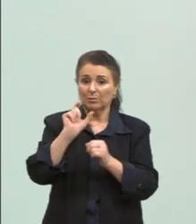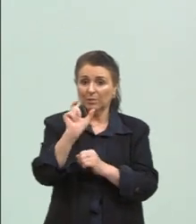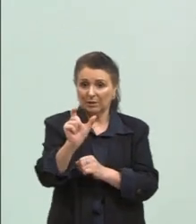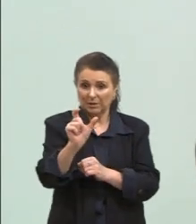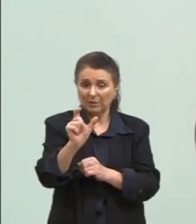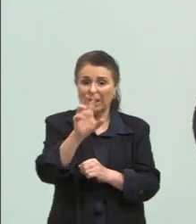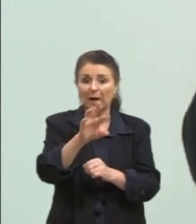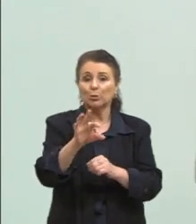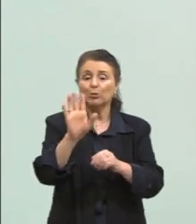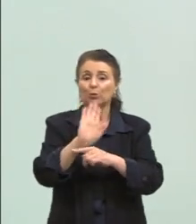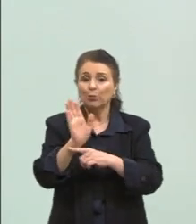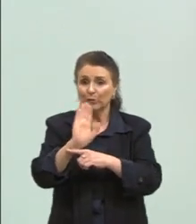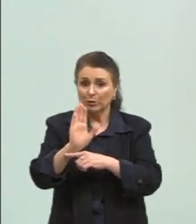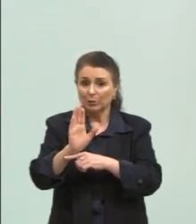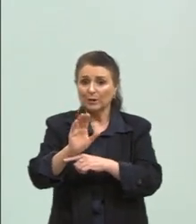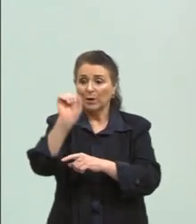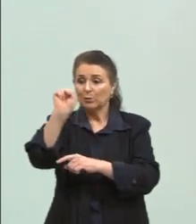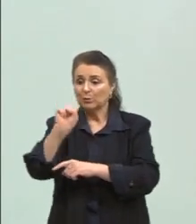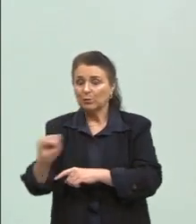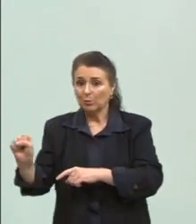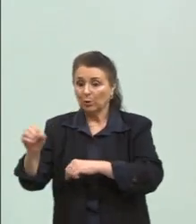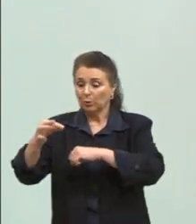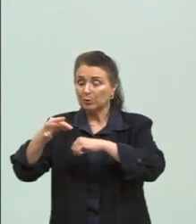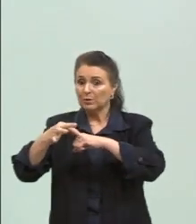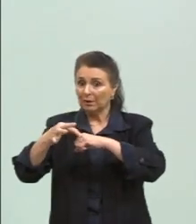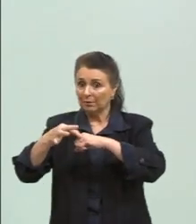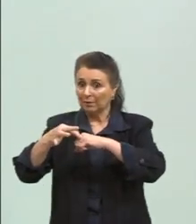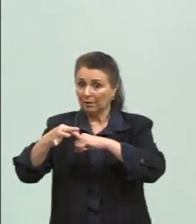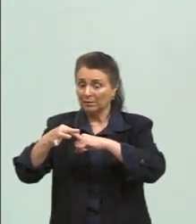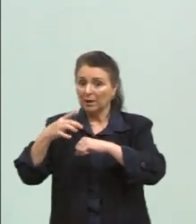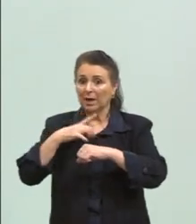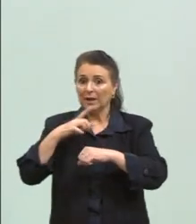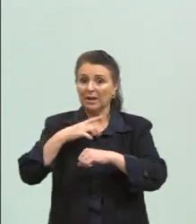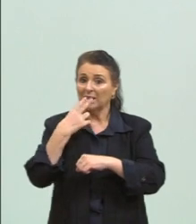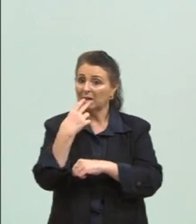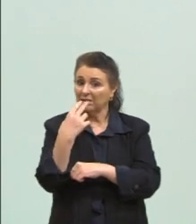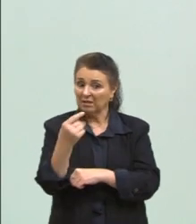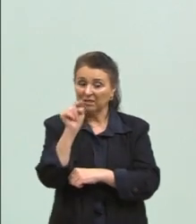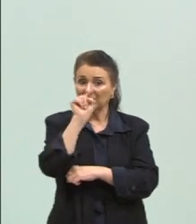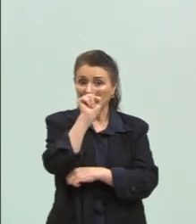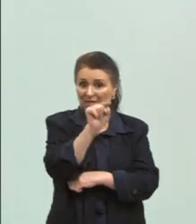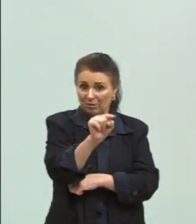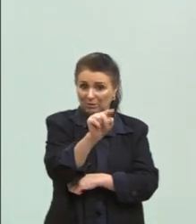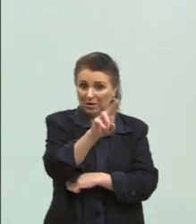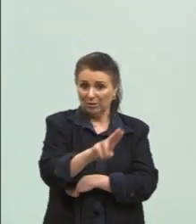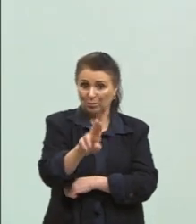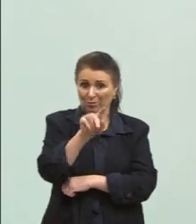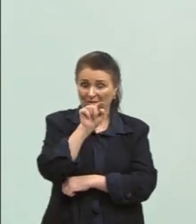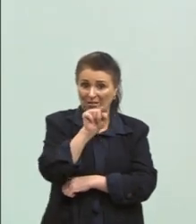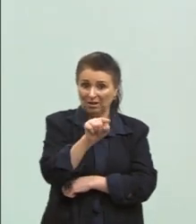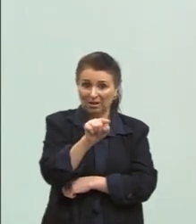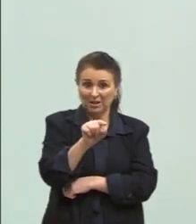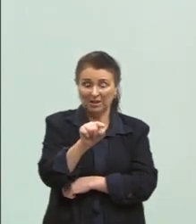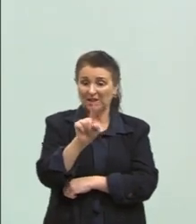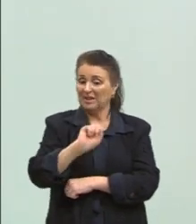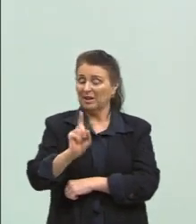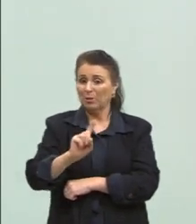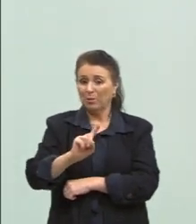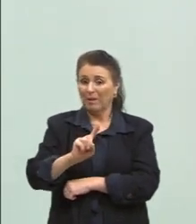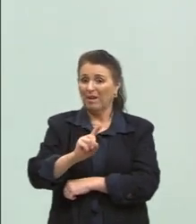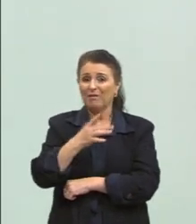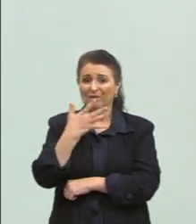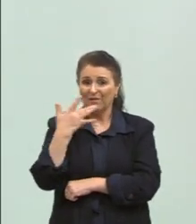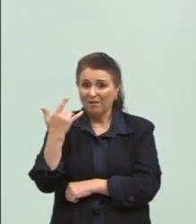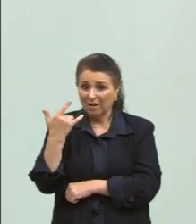Anéis, quando ele faz essa tradução do inglês, aquele inglês lá do Tolkien, que não é muito fácil, porque ele cria todo um